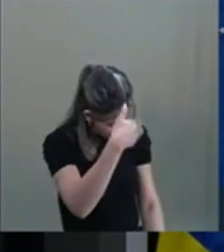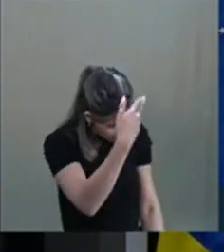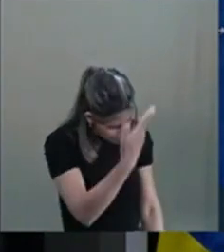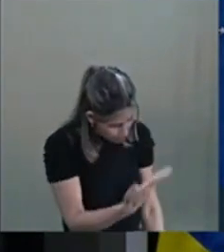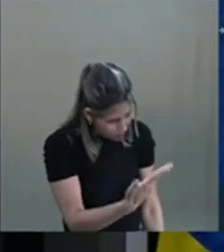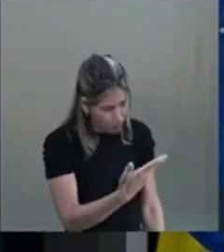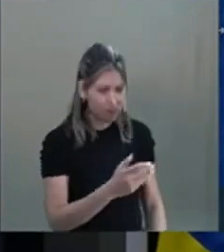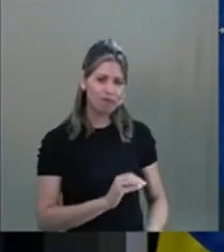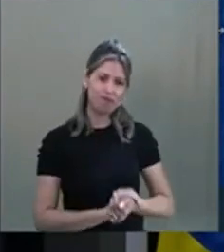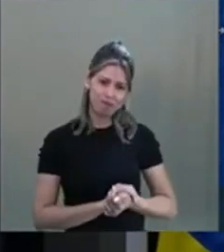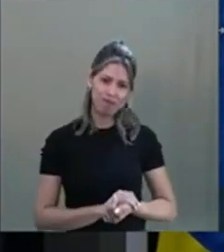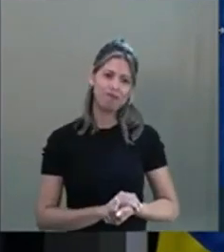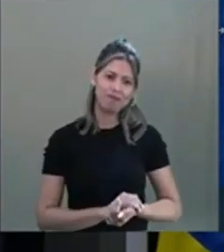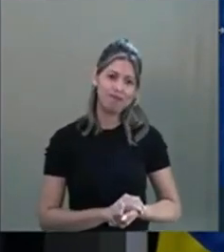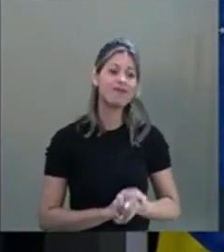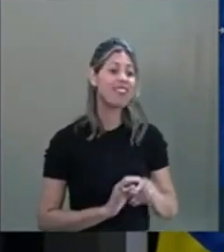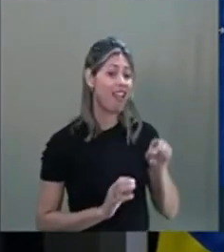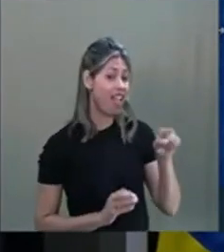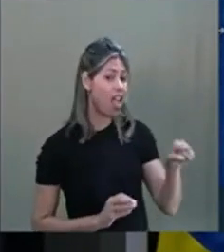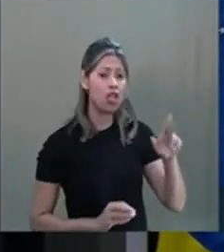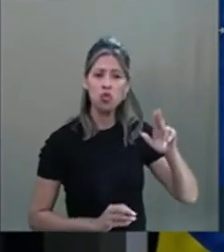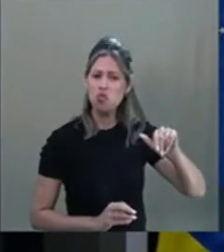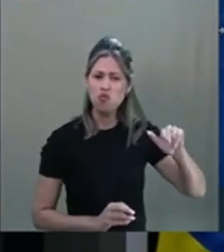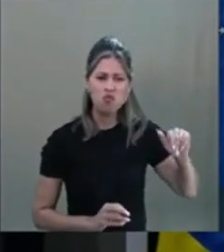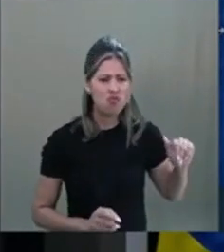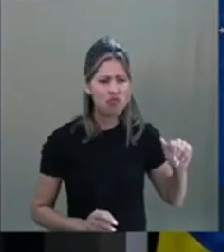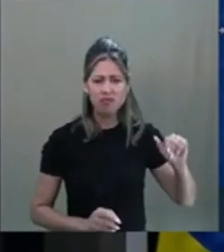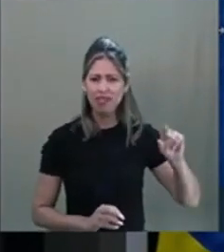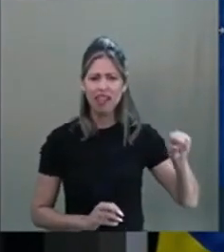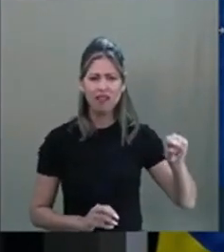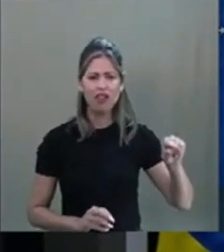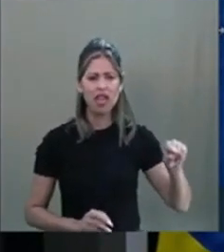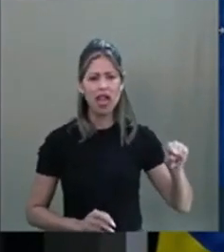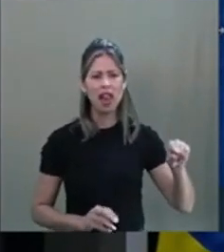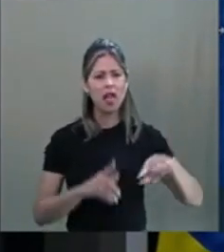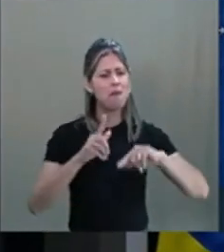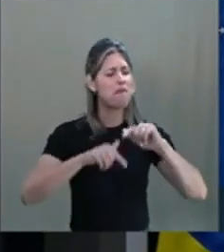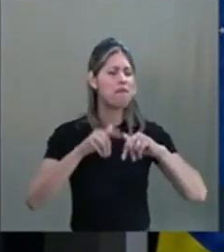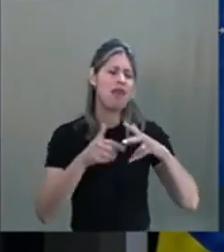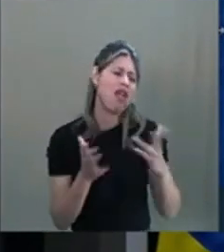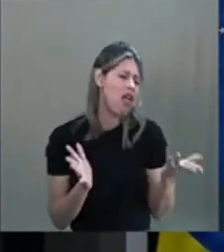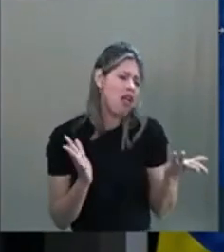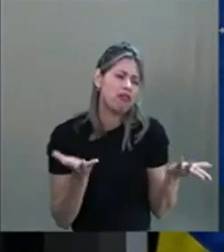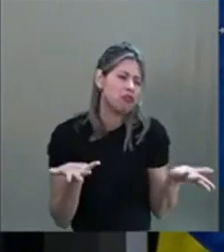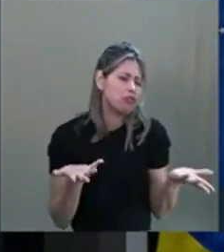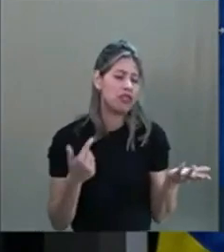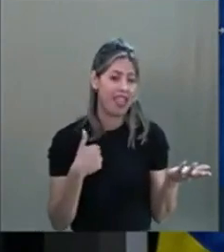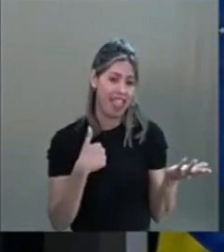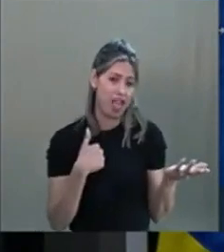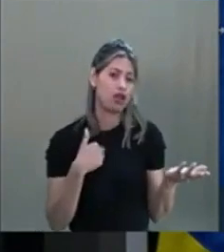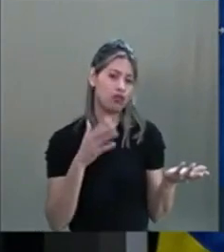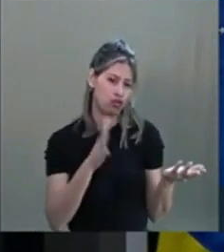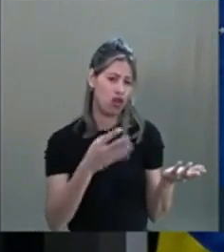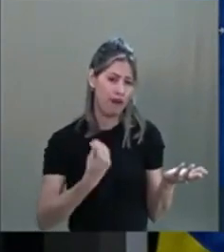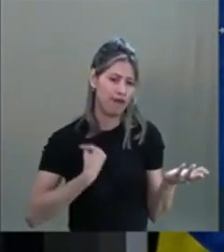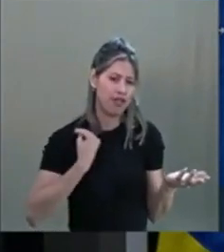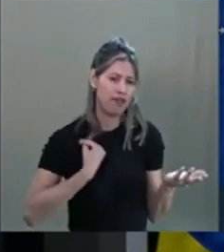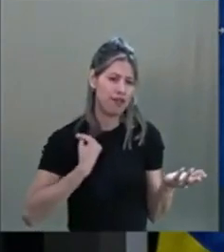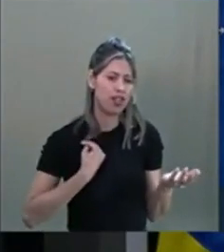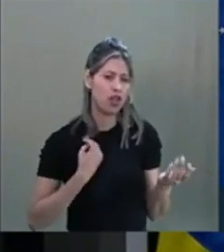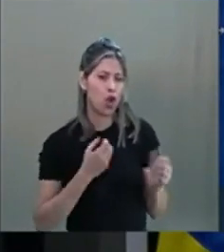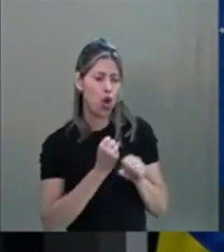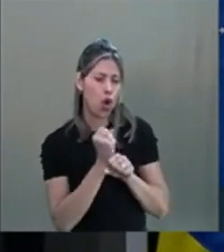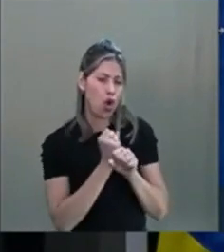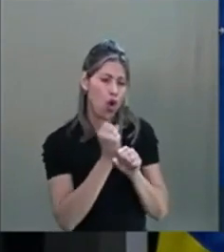E ele nunca foi apegado a... Vou contar um pouco da minha história com ele. Eu convivei pessoalmente com o Bert Hellinger durante